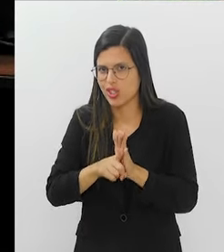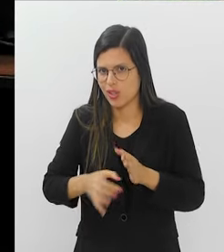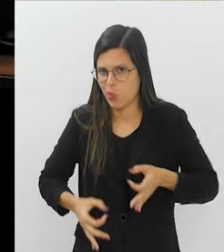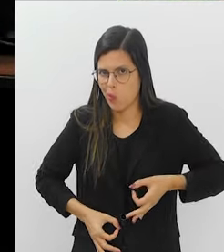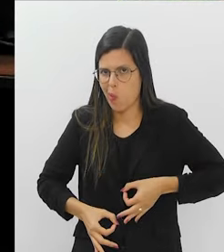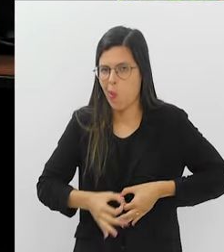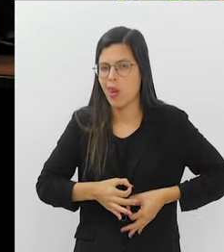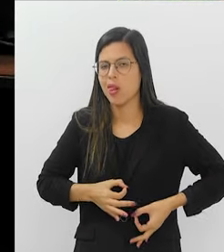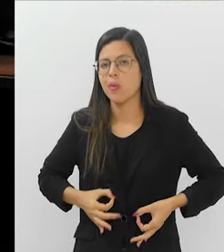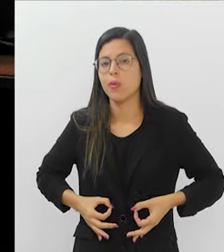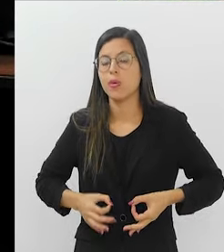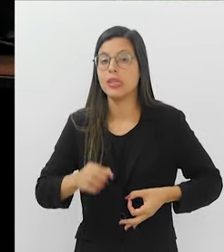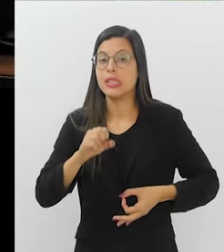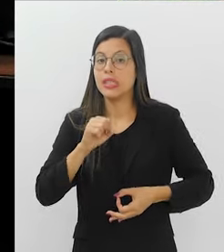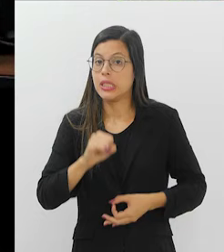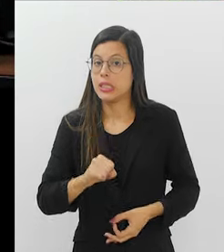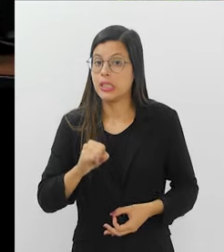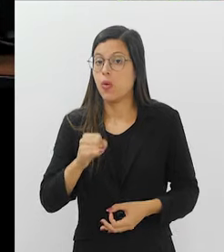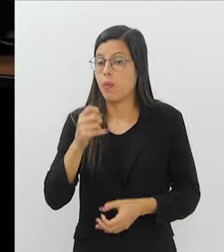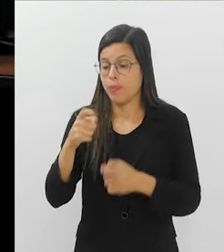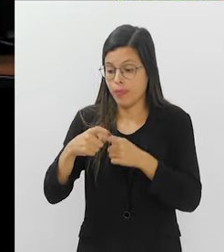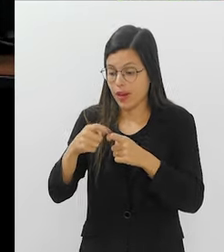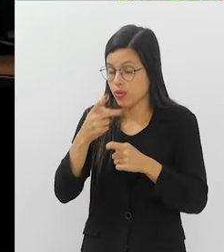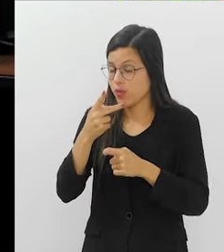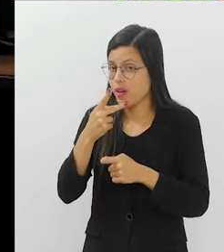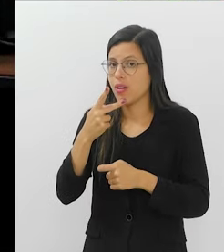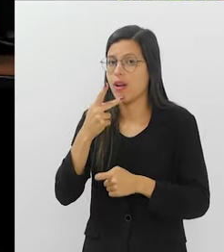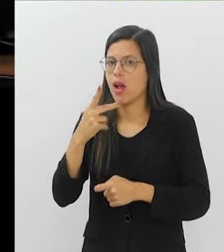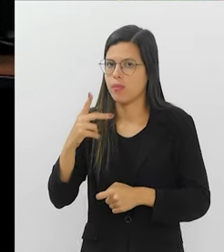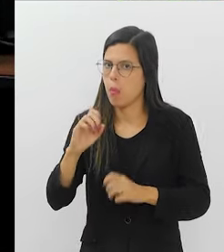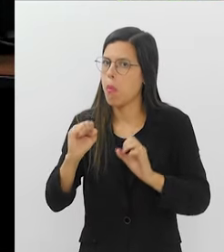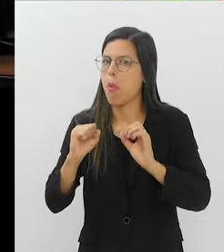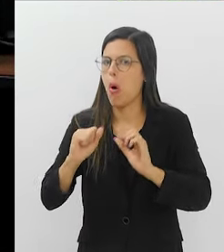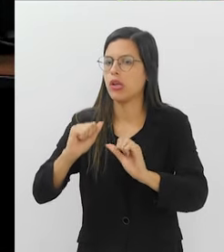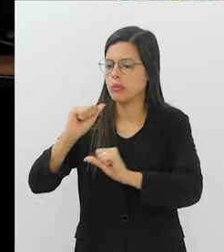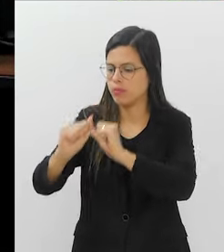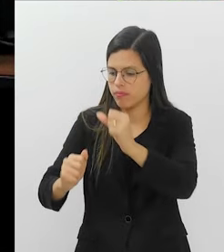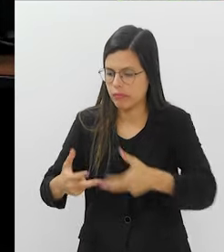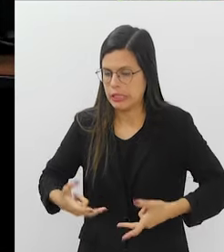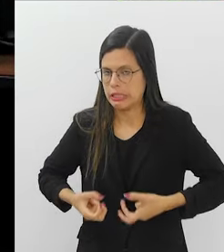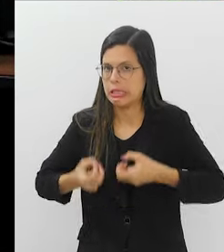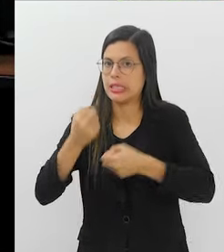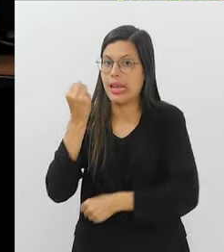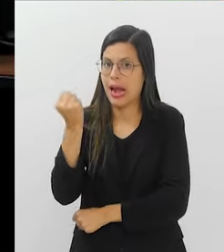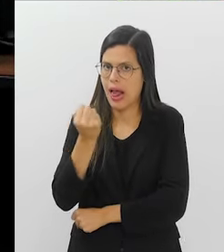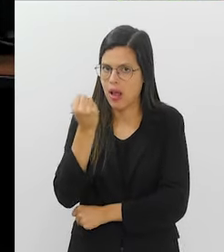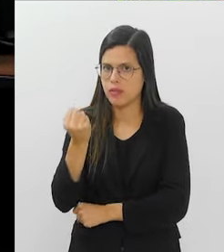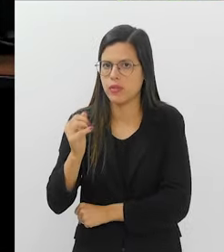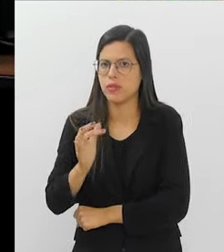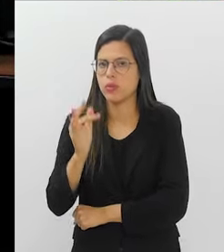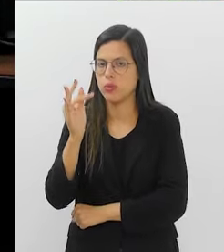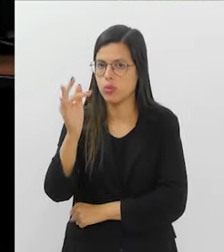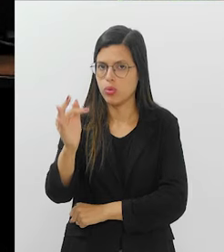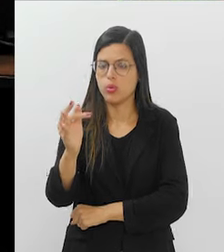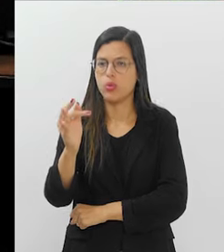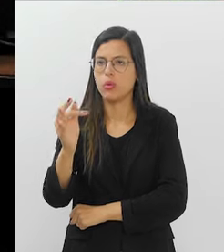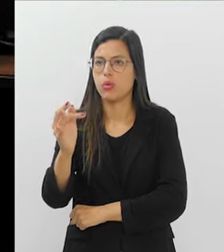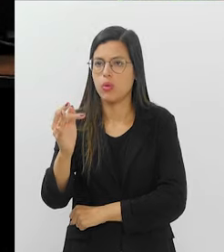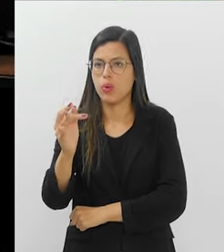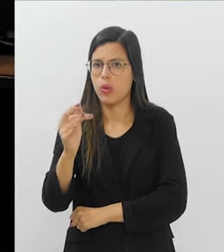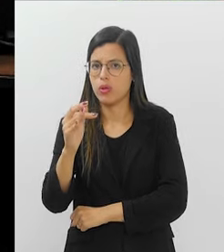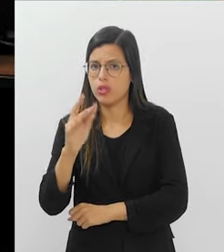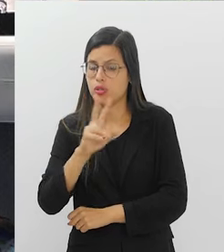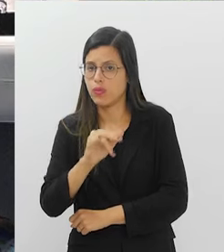Se for um pólipo, olha, tem muita chance de virar um câncer agressivo no futuro, a gente vai